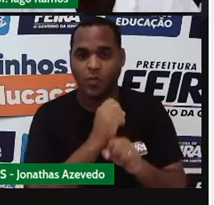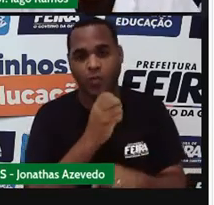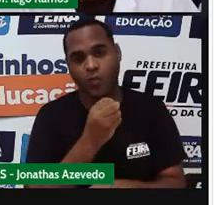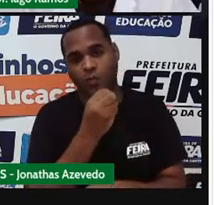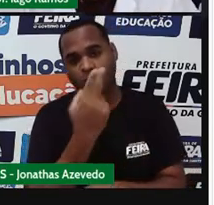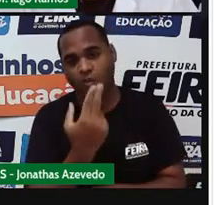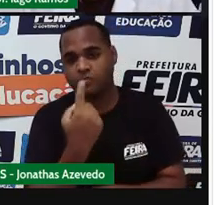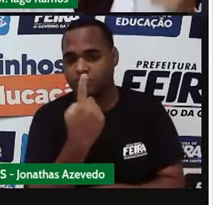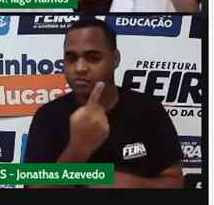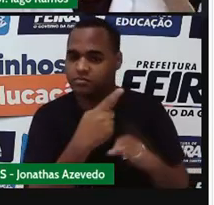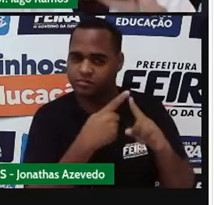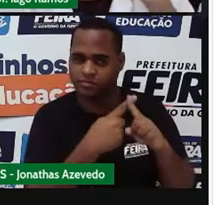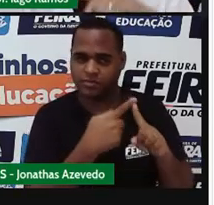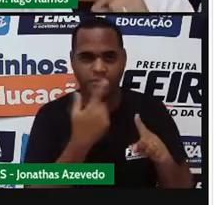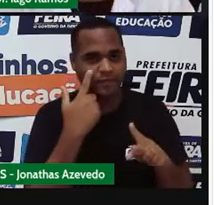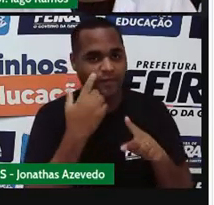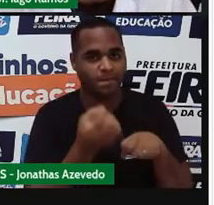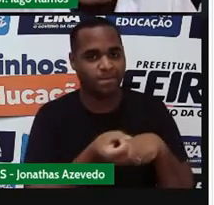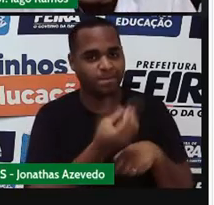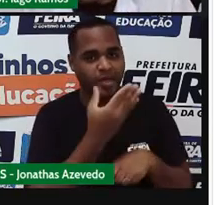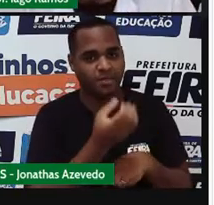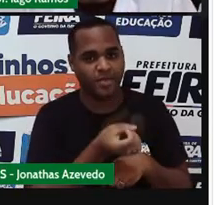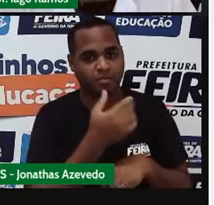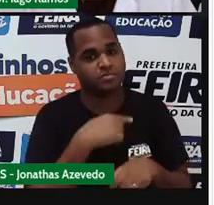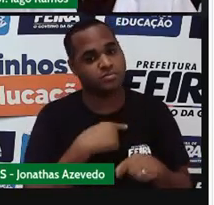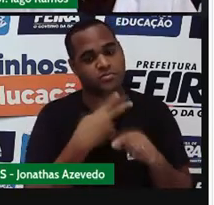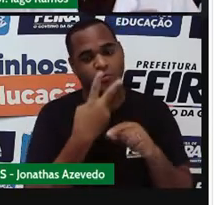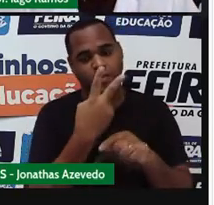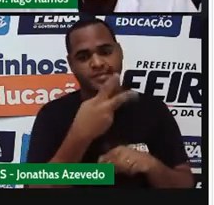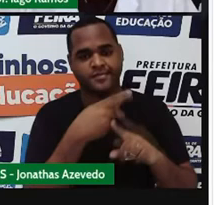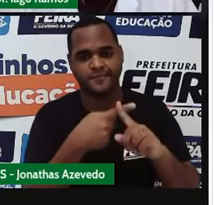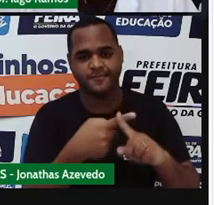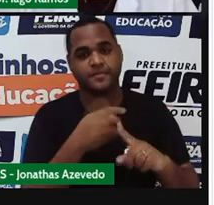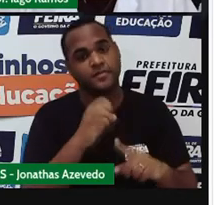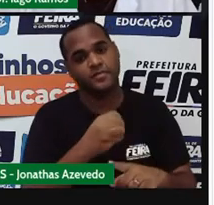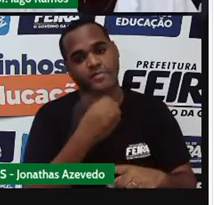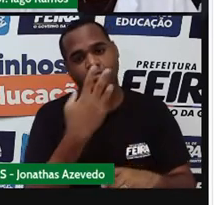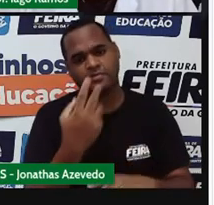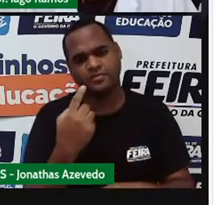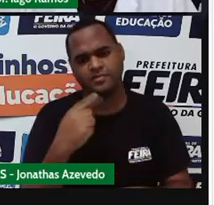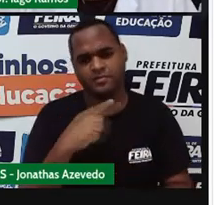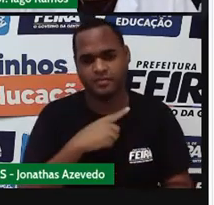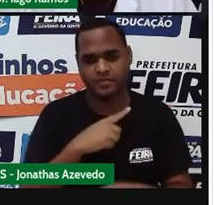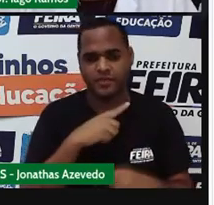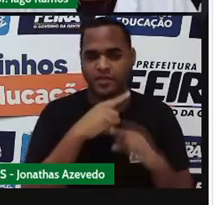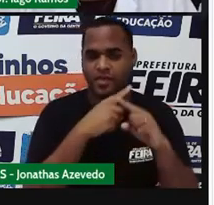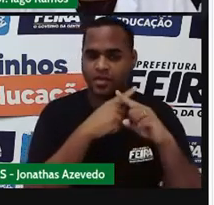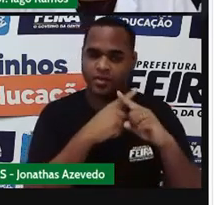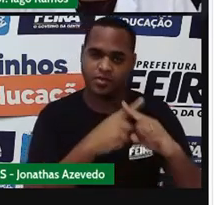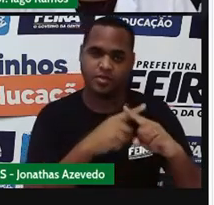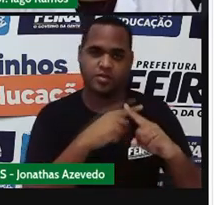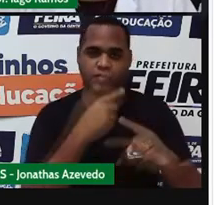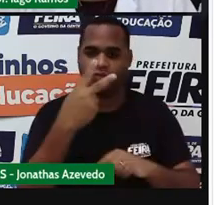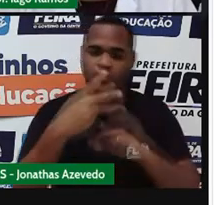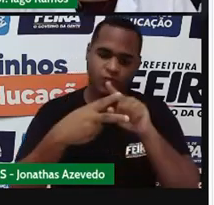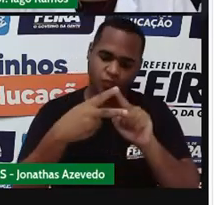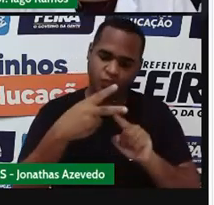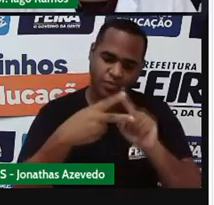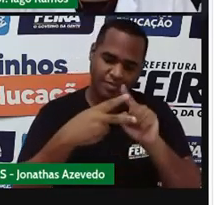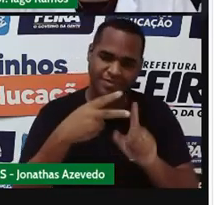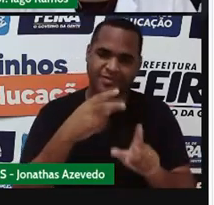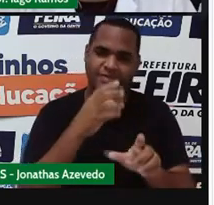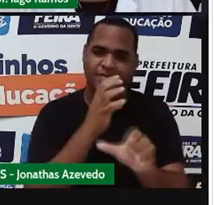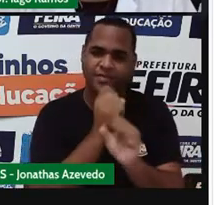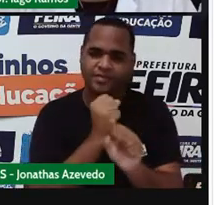pezinho que tem X aparecendo duas vezes, um pezinho que tem X aparecendo duas vezes, a gente